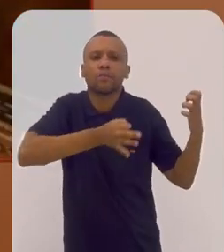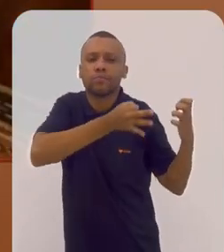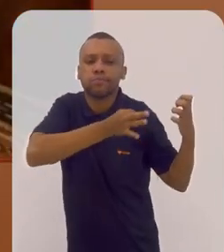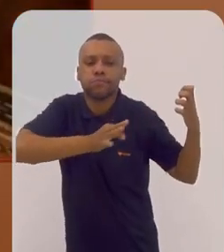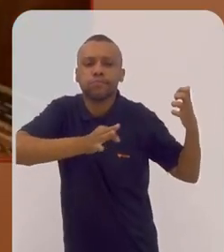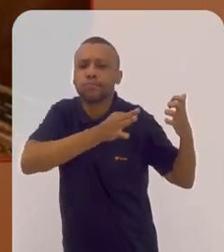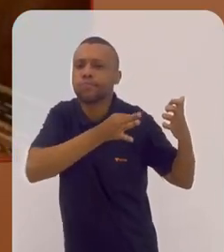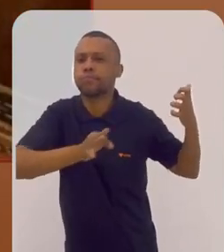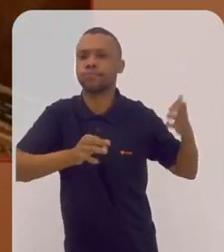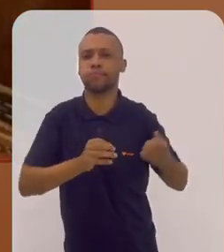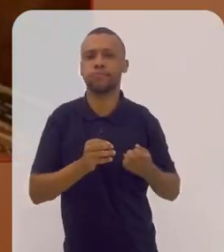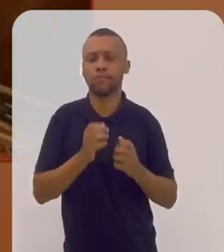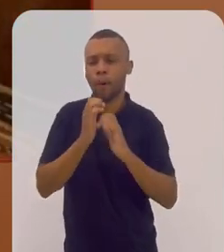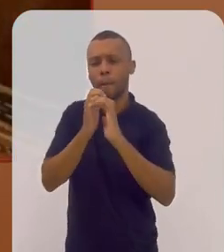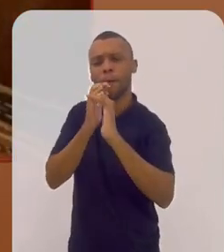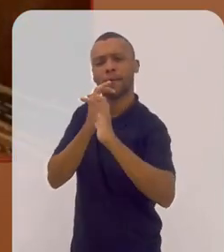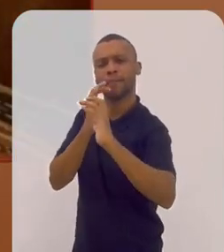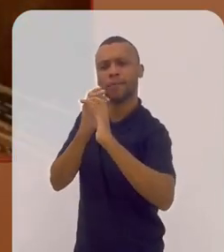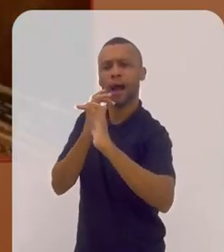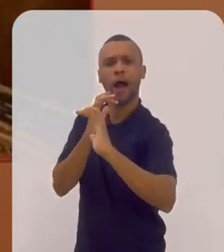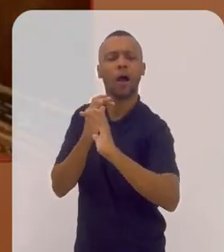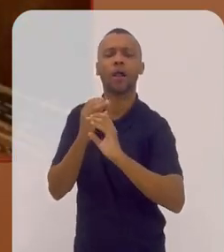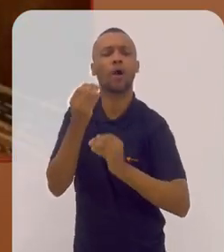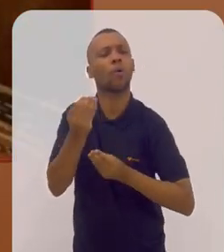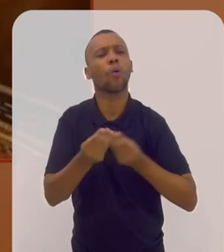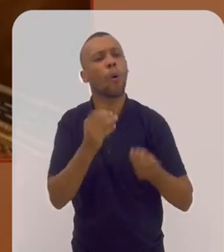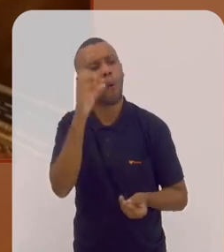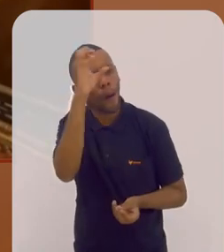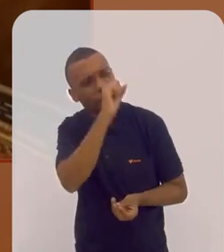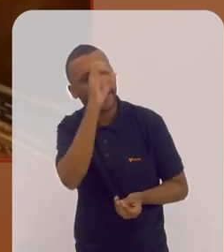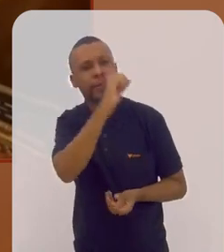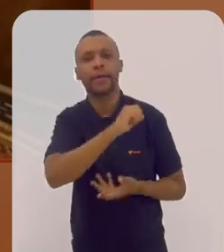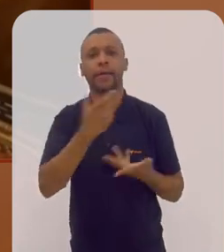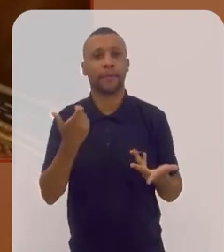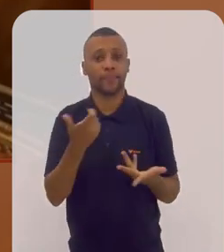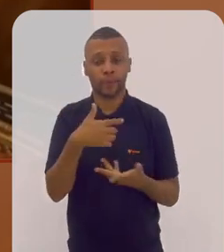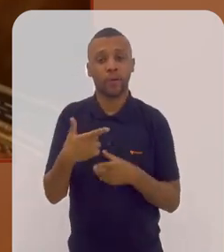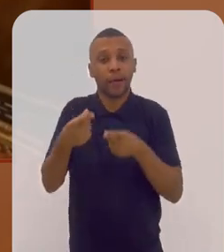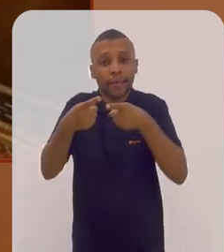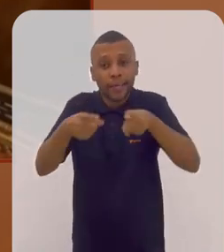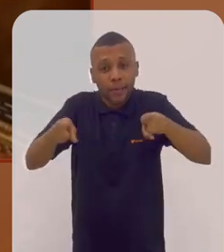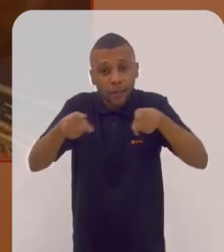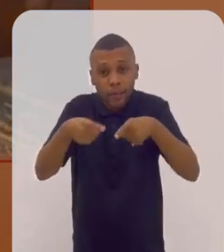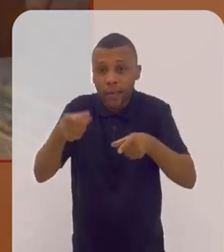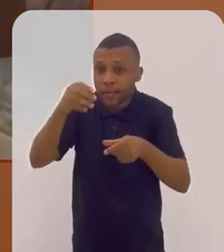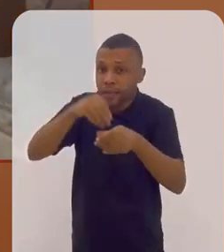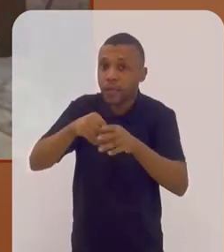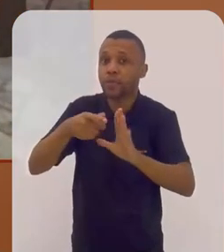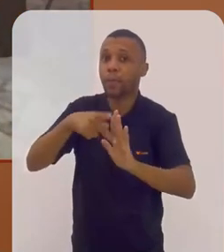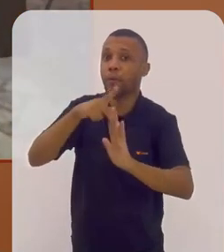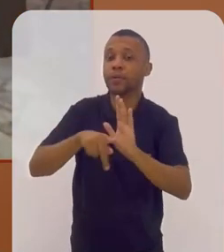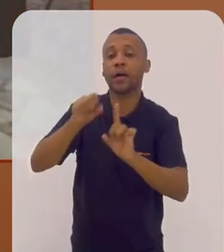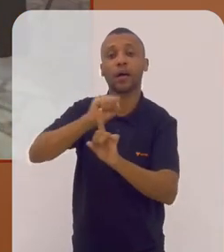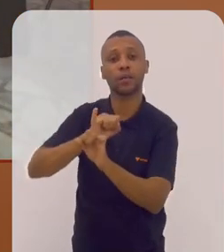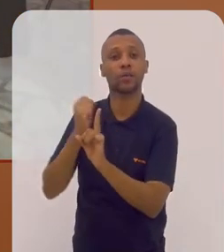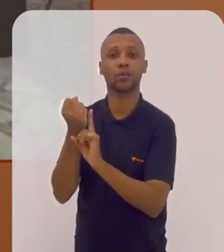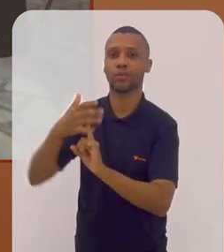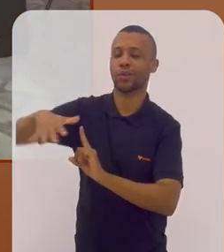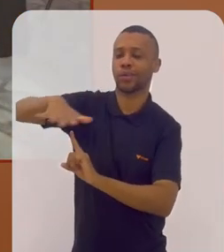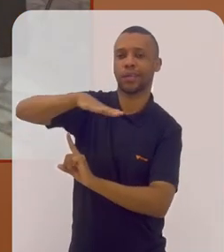violino? Onde que eu posso aprender a tocar uma flauta, um loboé? E essas orquestras de projetos sociais,